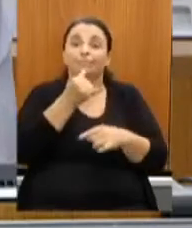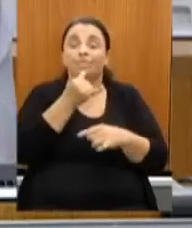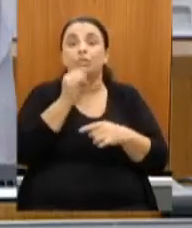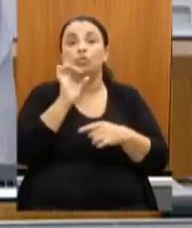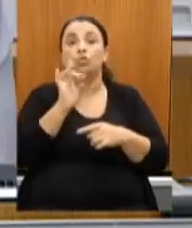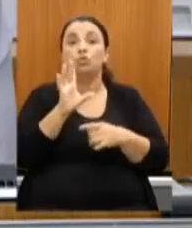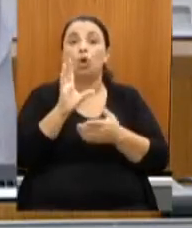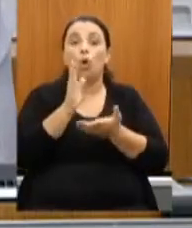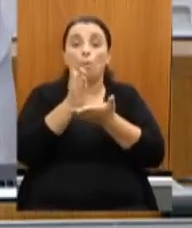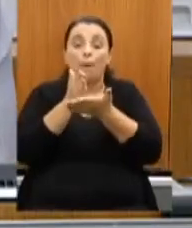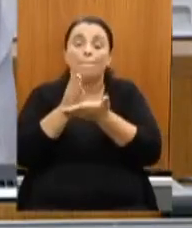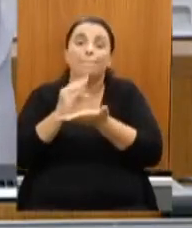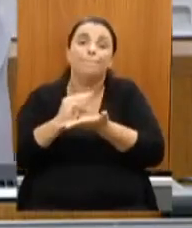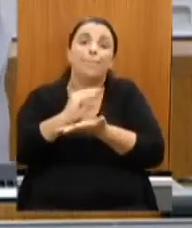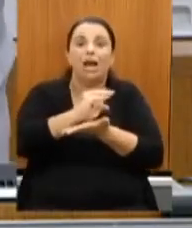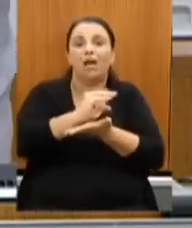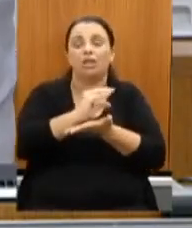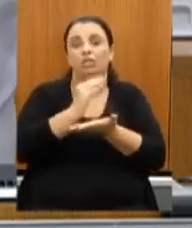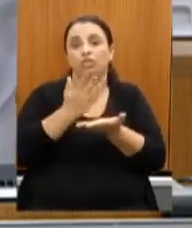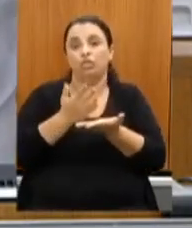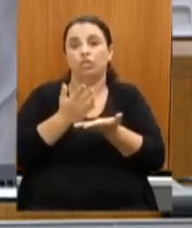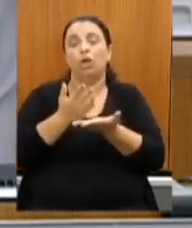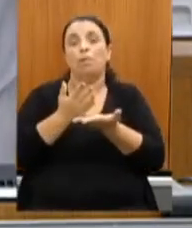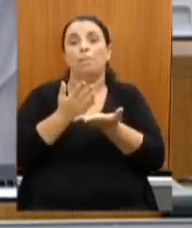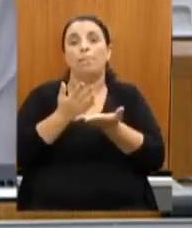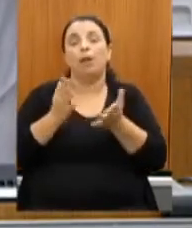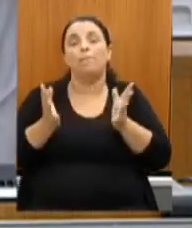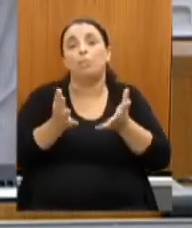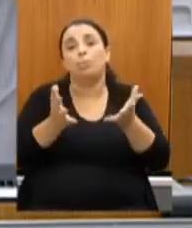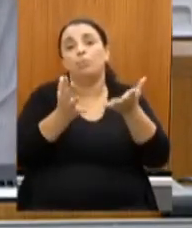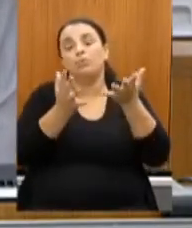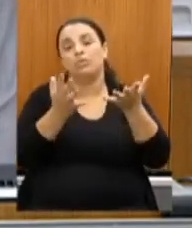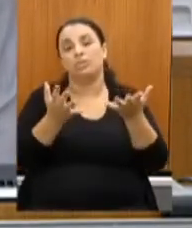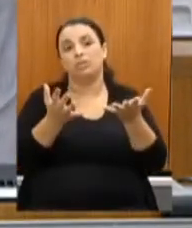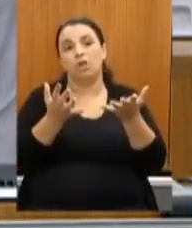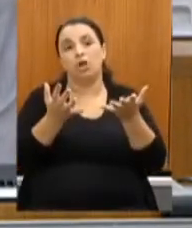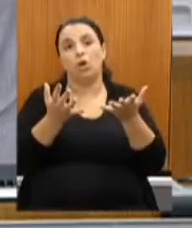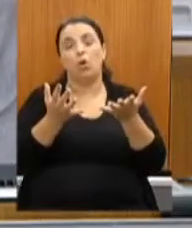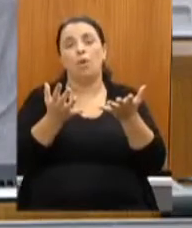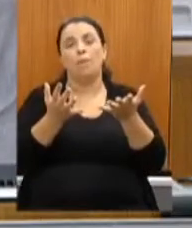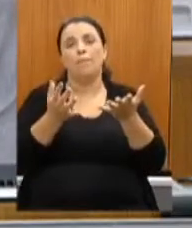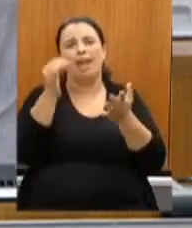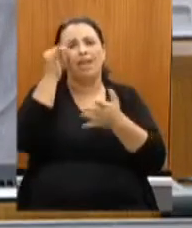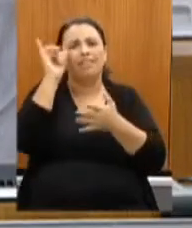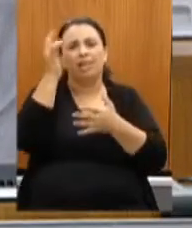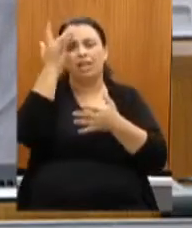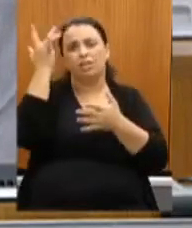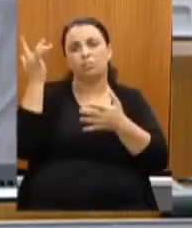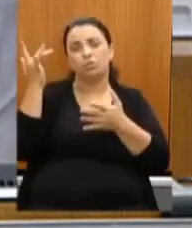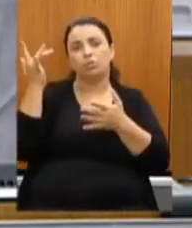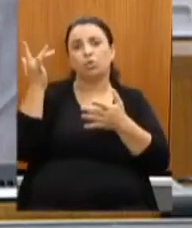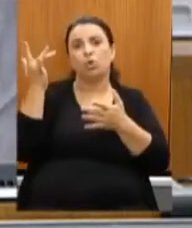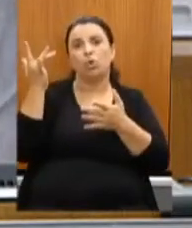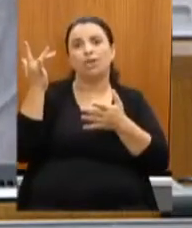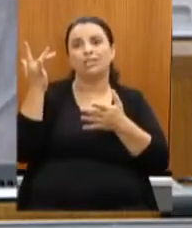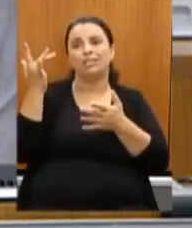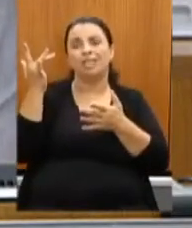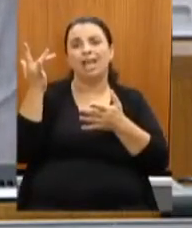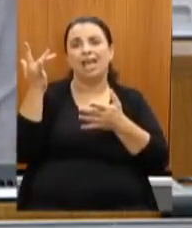parte do recurso que nós temos para a promoção para não fazer com que as pessoas saiam de casa de forma